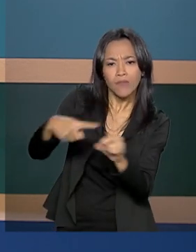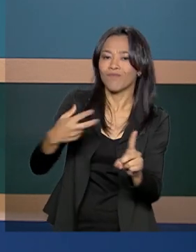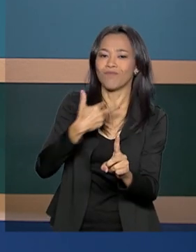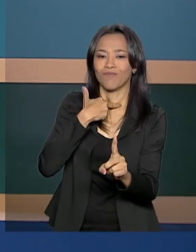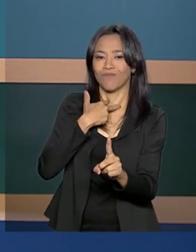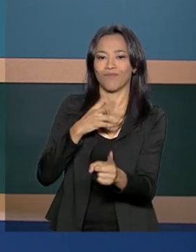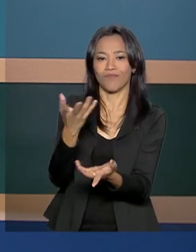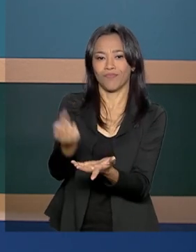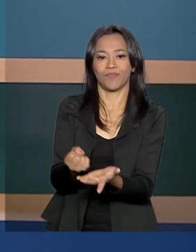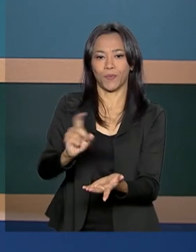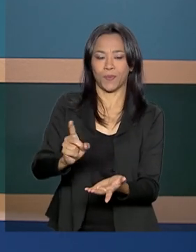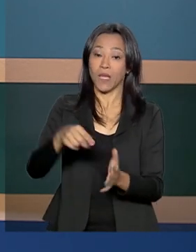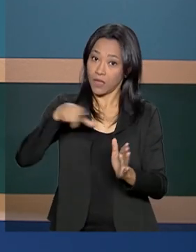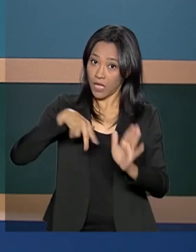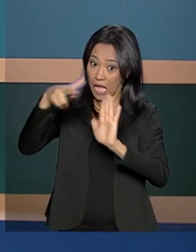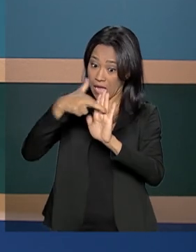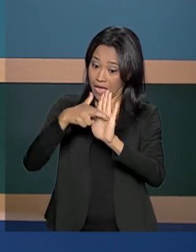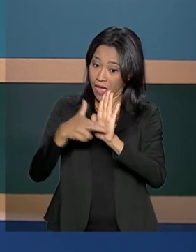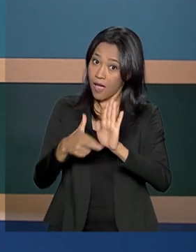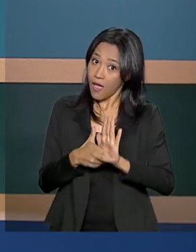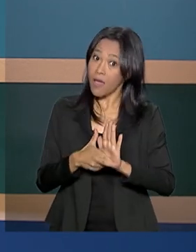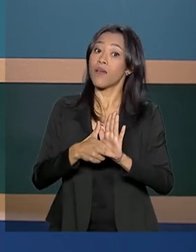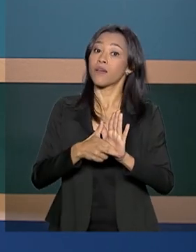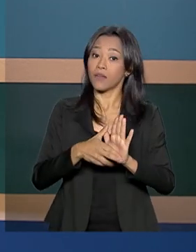exigências para a requisição do benefício pela família do detento.